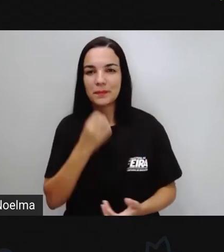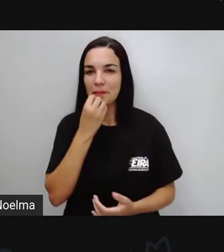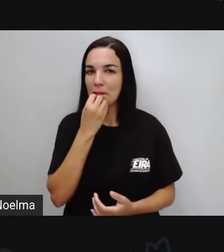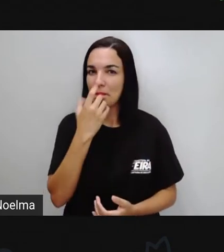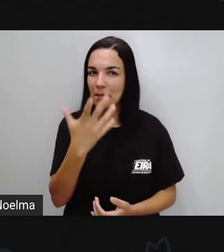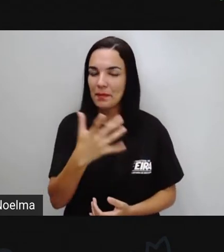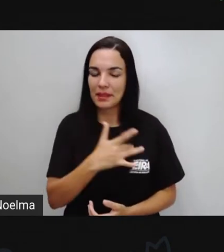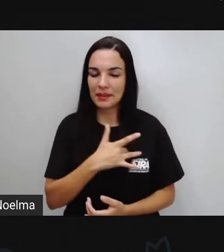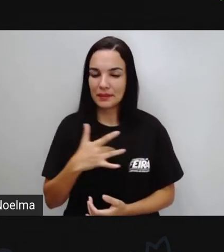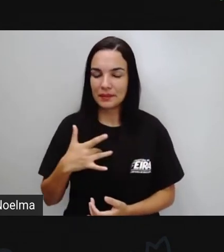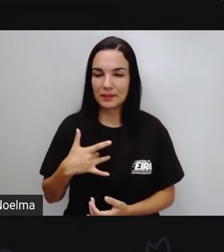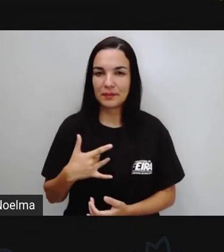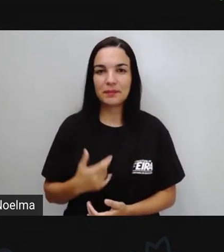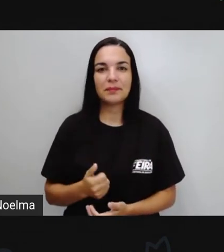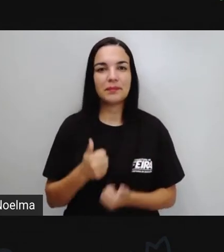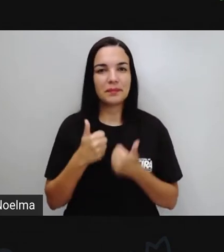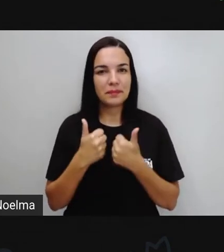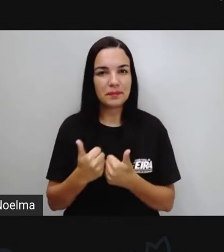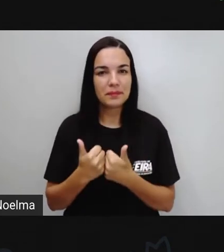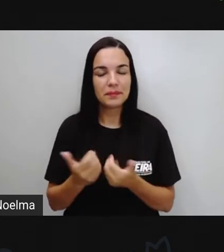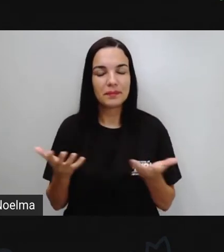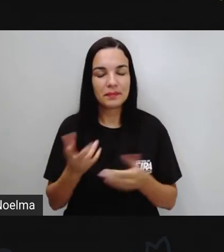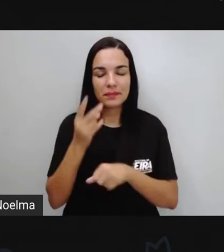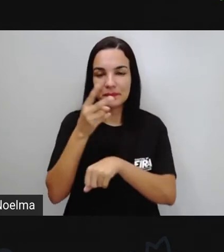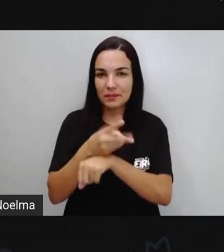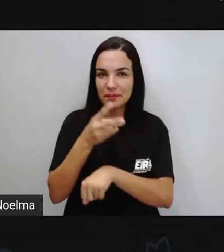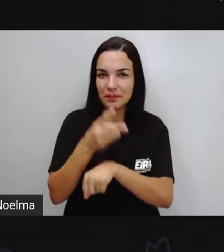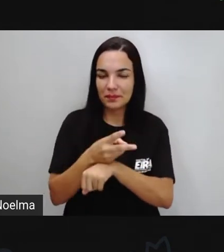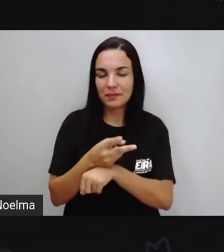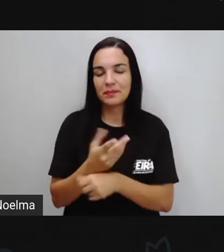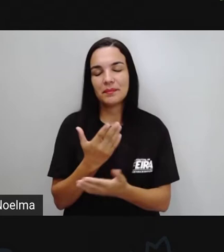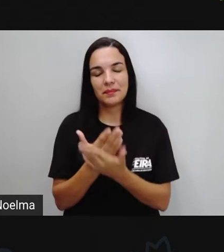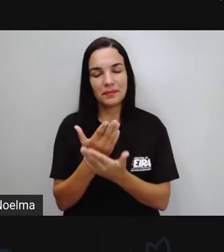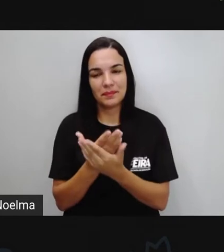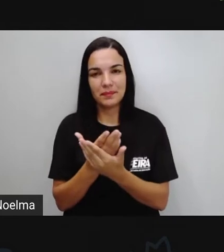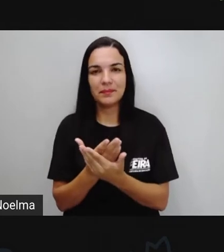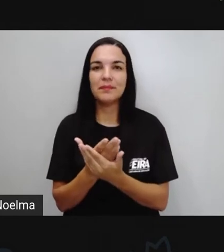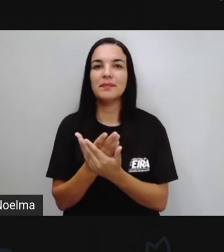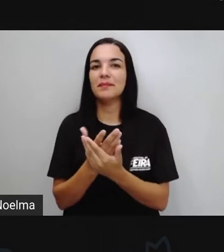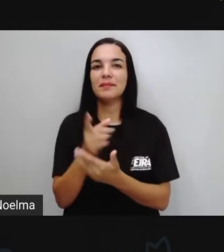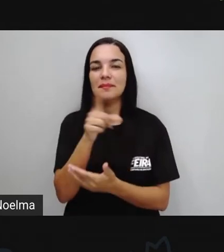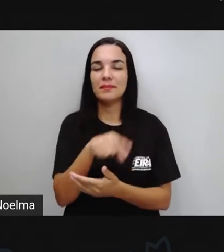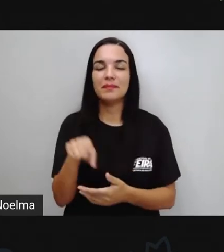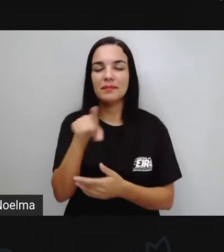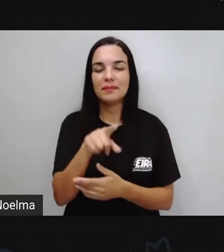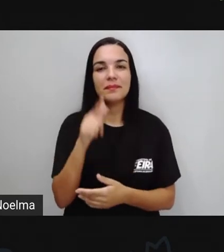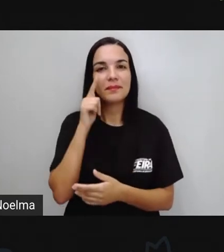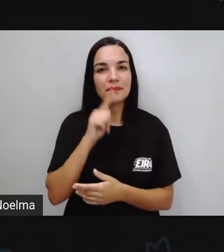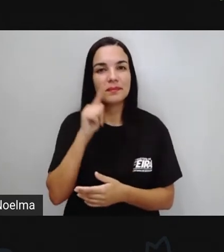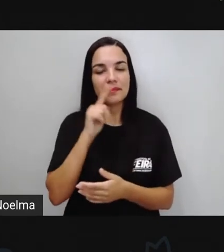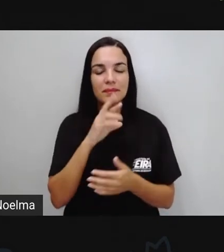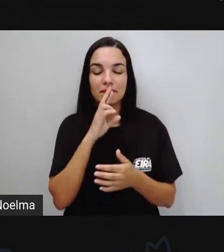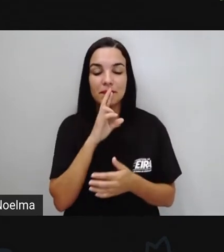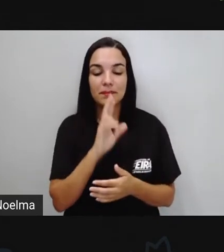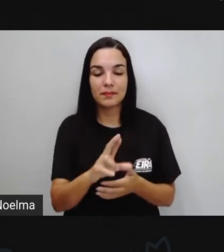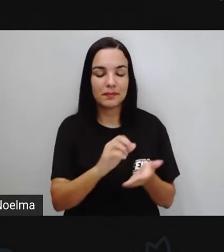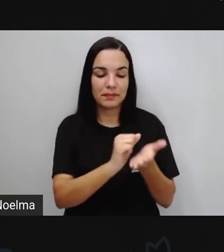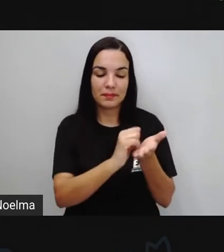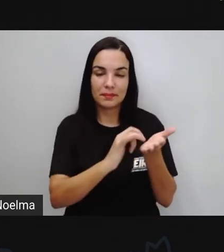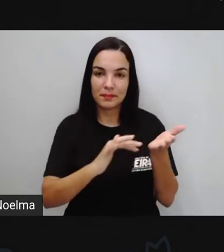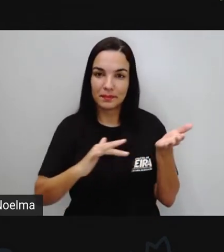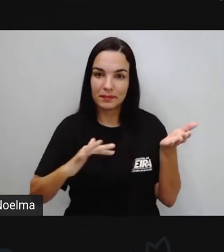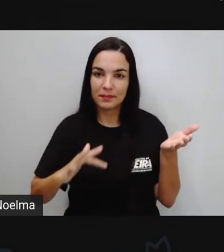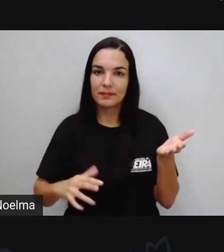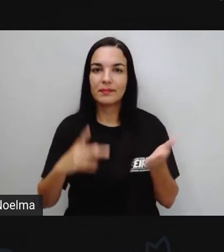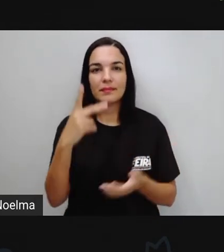aí ativos para a gente assistir mais uma videoaula, né, para vocês aí conseguirem responder, resolver as